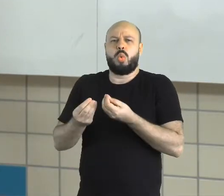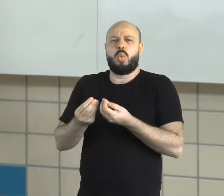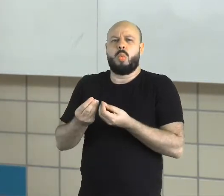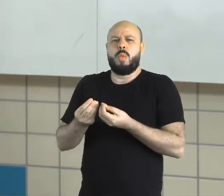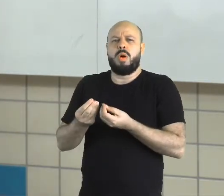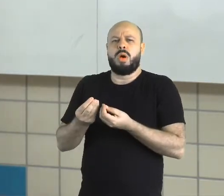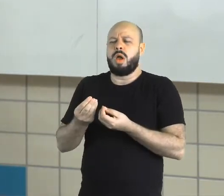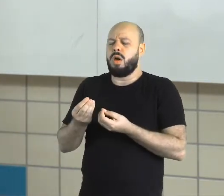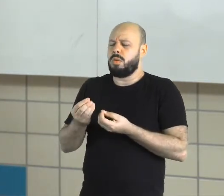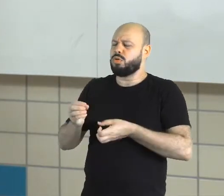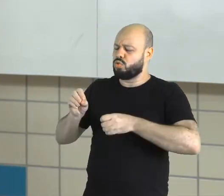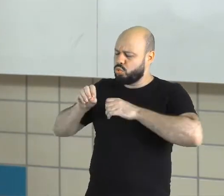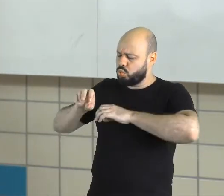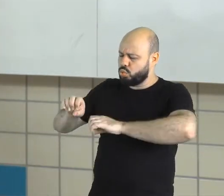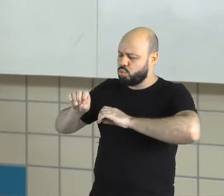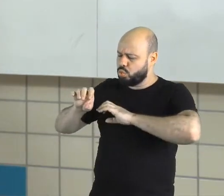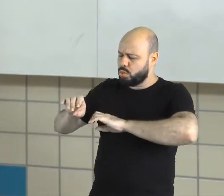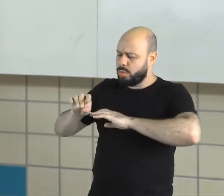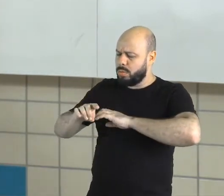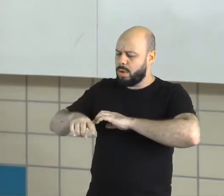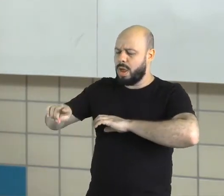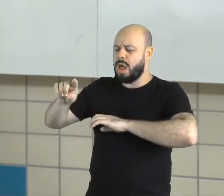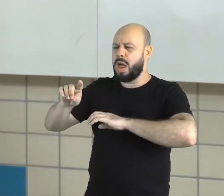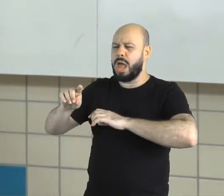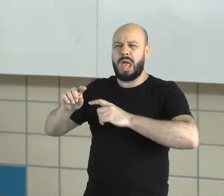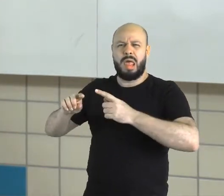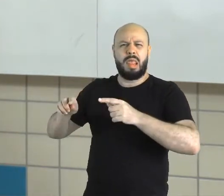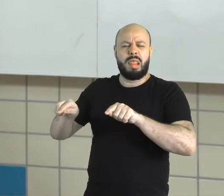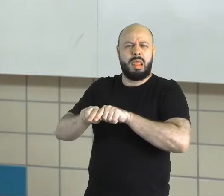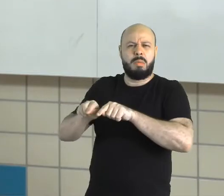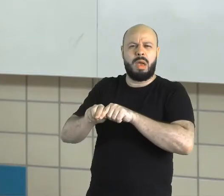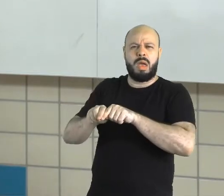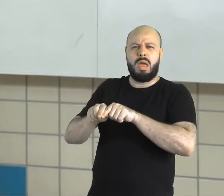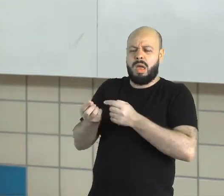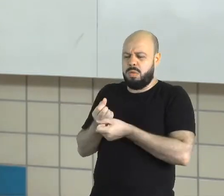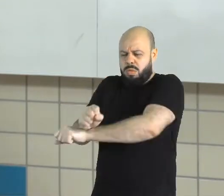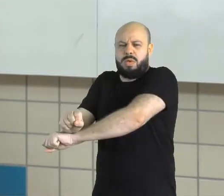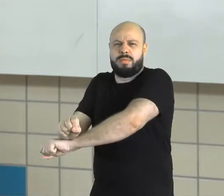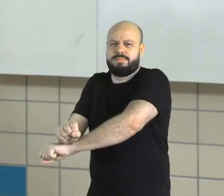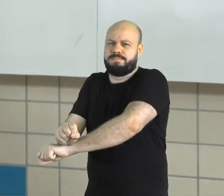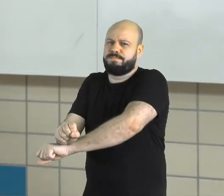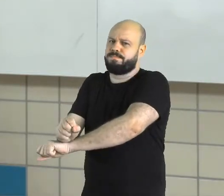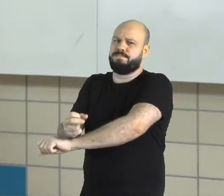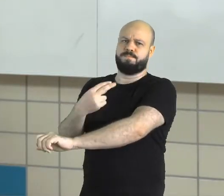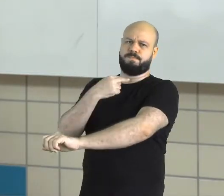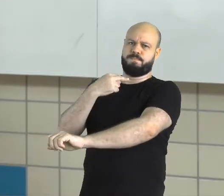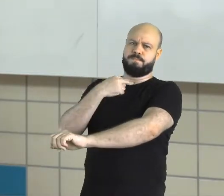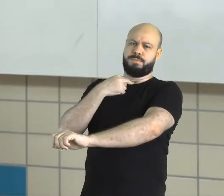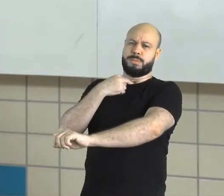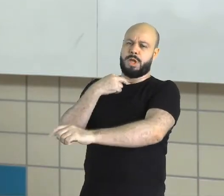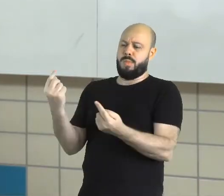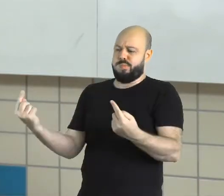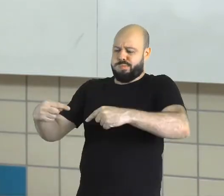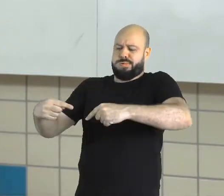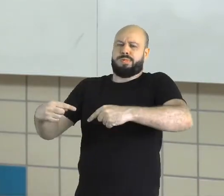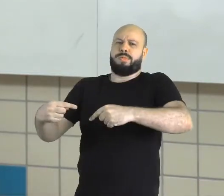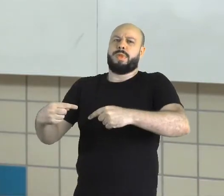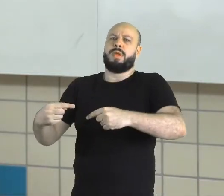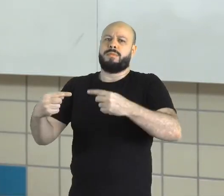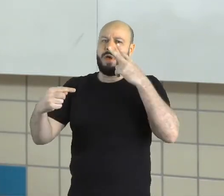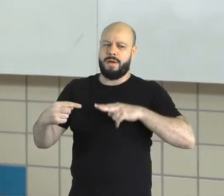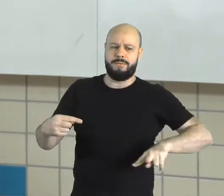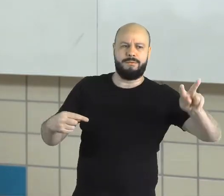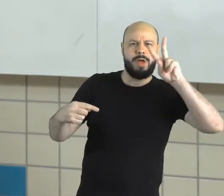instruir esse indígena? E você tem um direito, o colonizador tem um direito de escravizar esse indígena? Vai entrar em conflito a visão